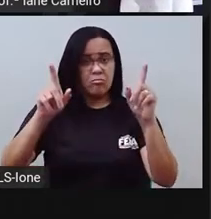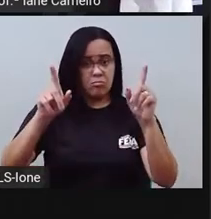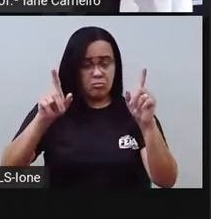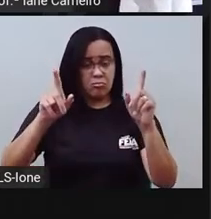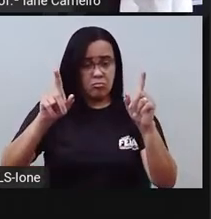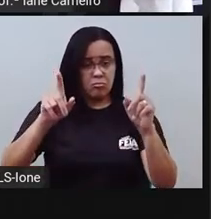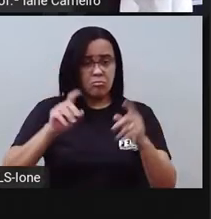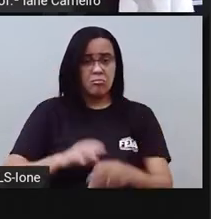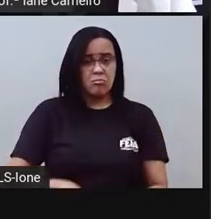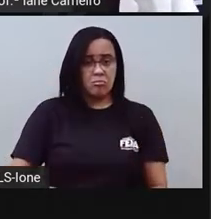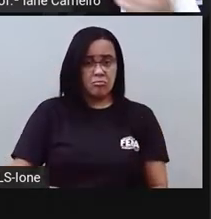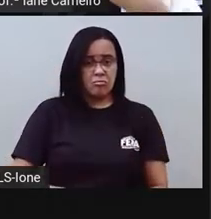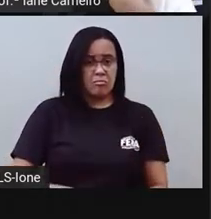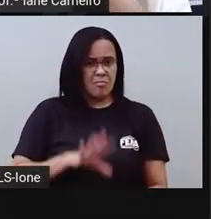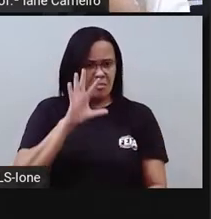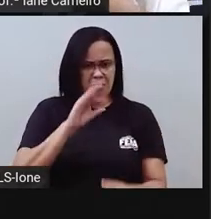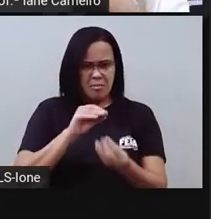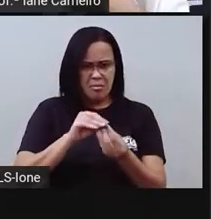diversidade de cores.